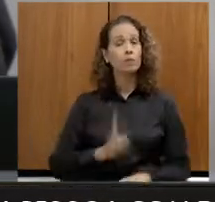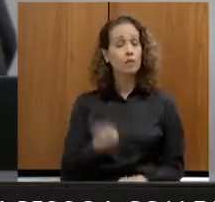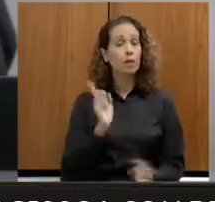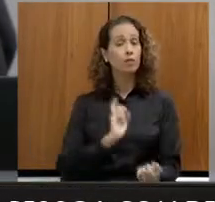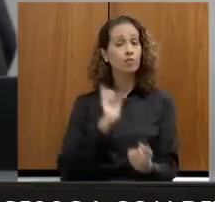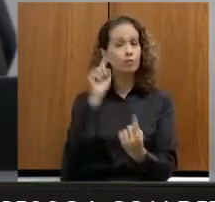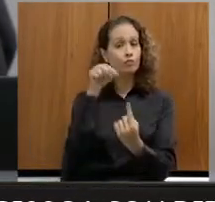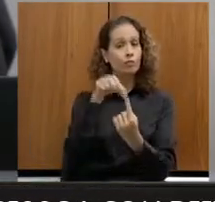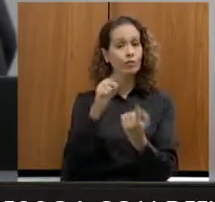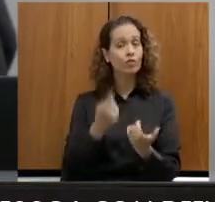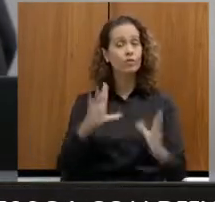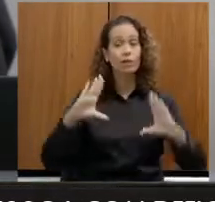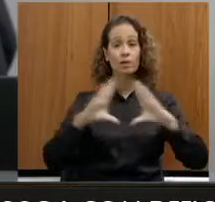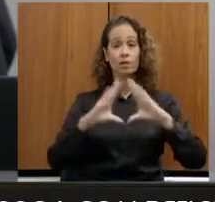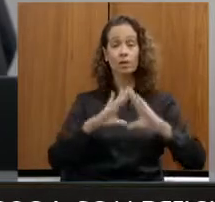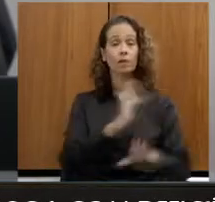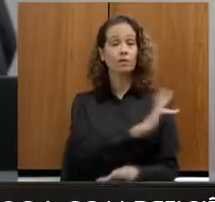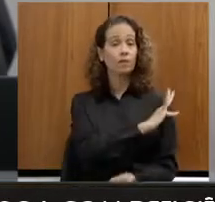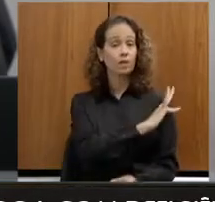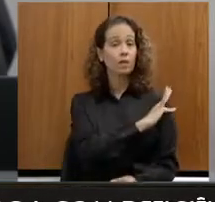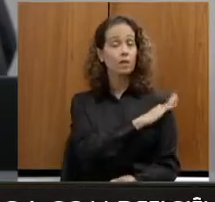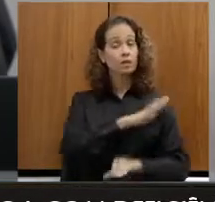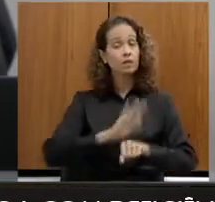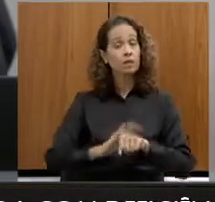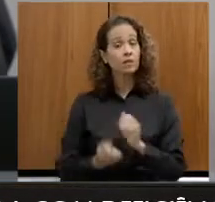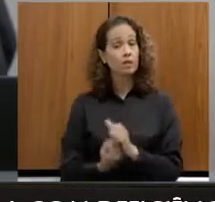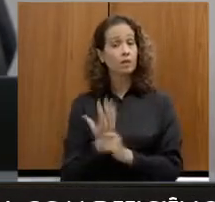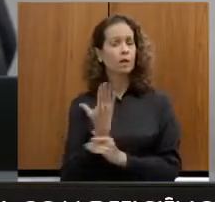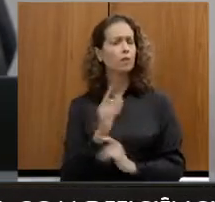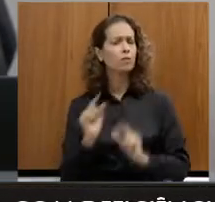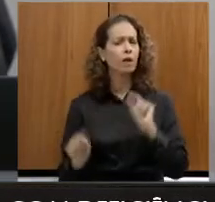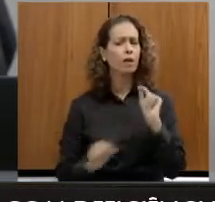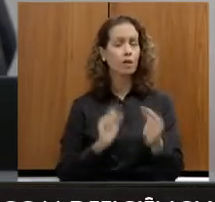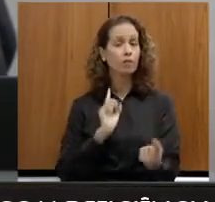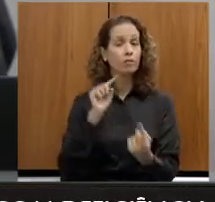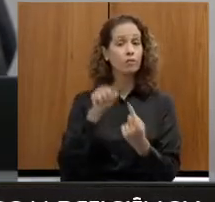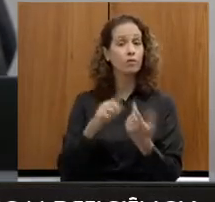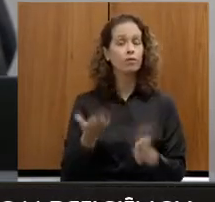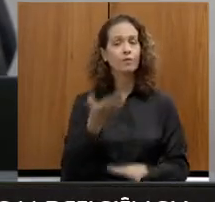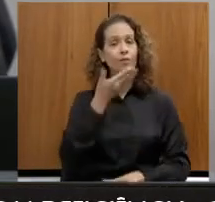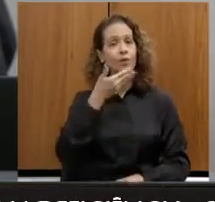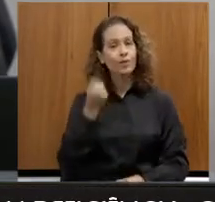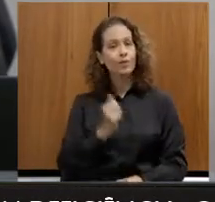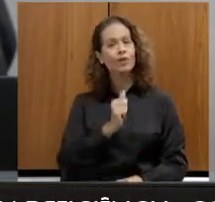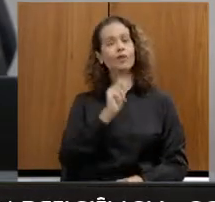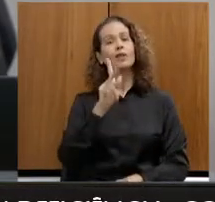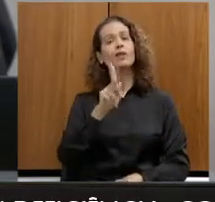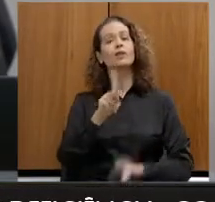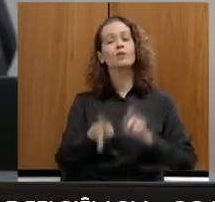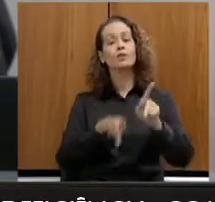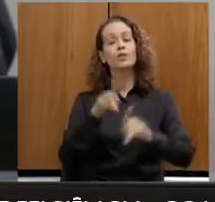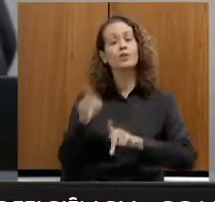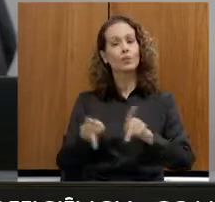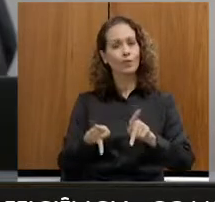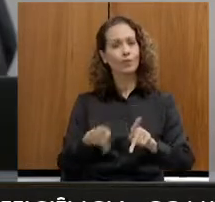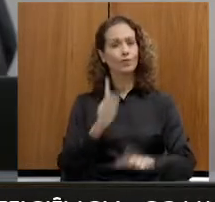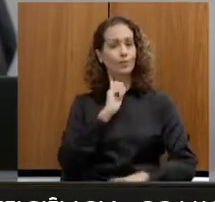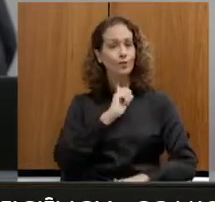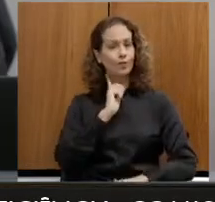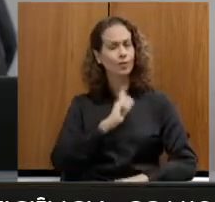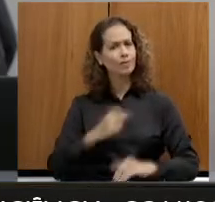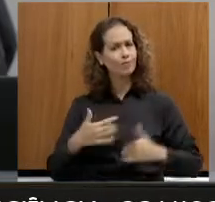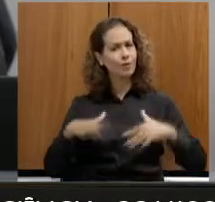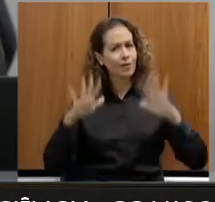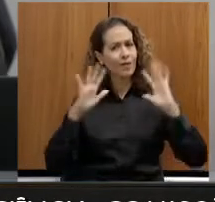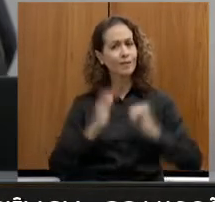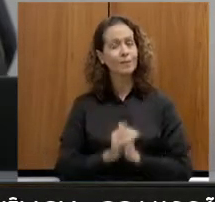que o Assembleia Fiscaliza foi criado da melhoria da qualidade do povo mineiro em todos os nossos setores. Eu